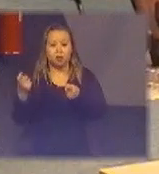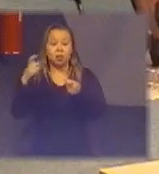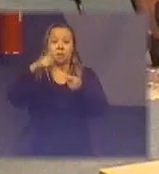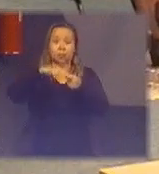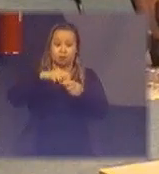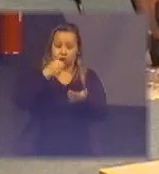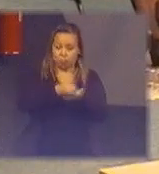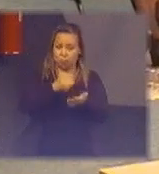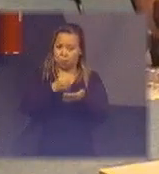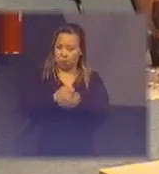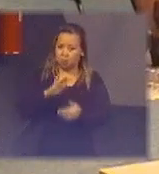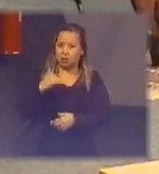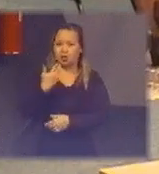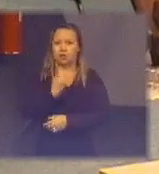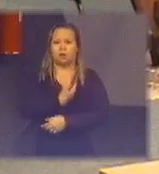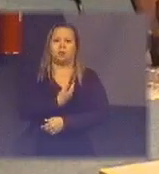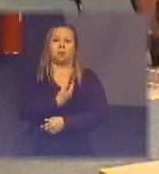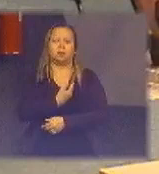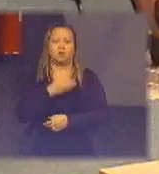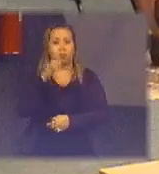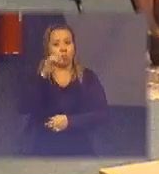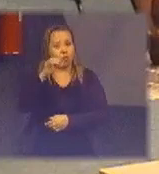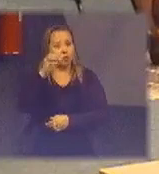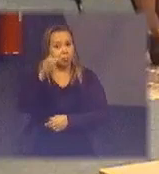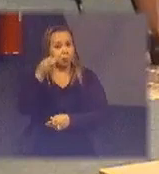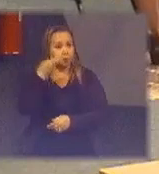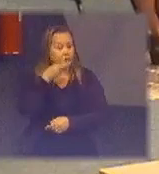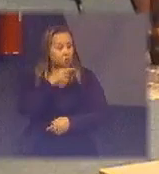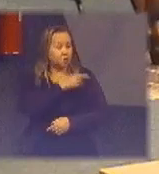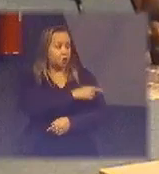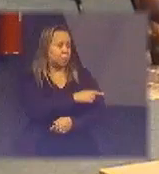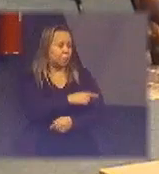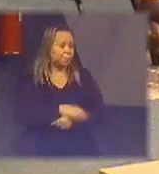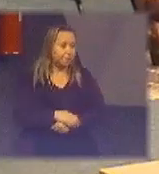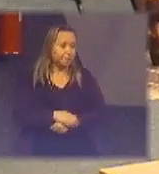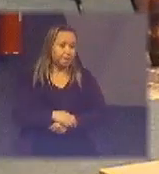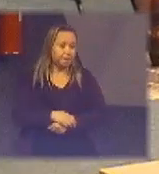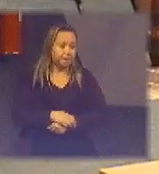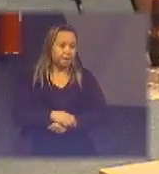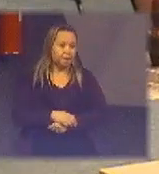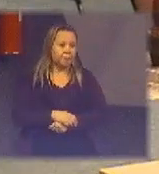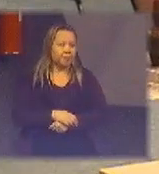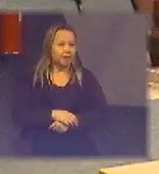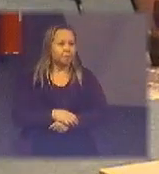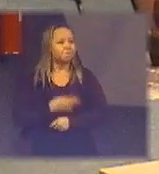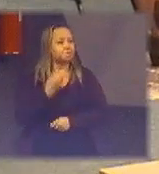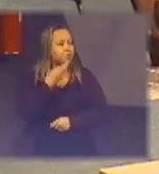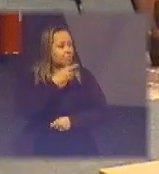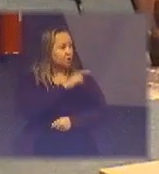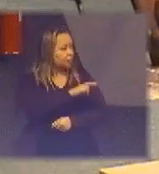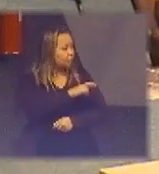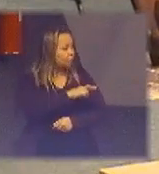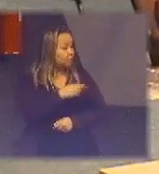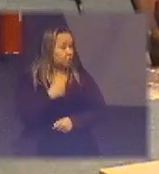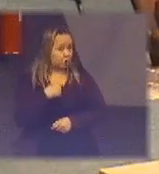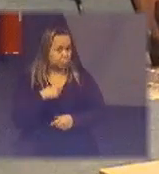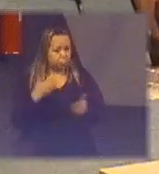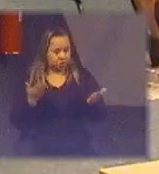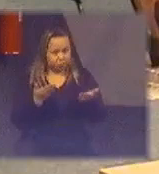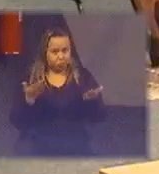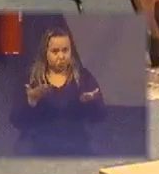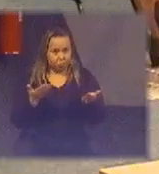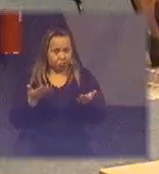obrigatória nossa então como cientista eu vou te responder tá bom e aí em função da vivência eu estava recentemente